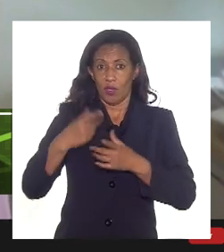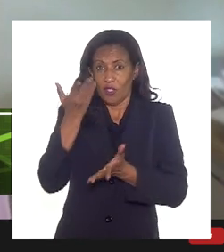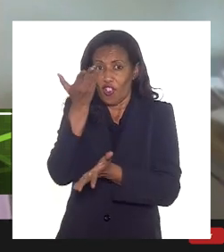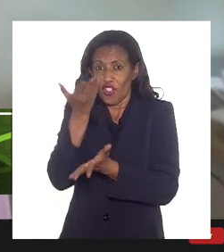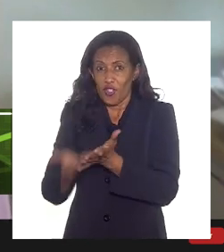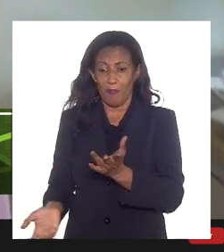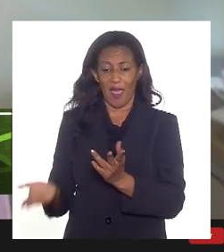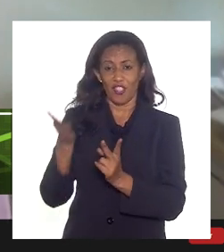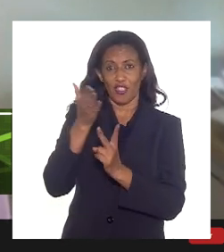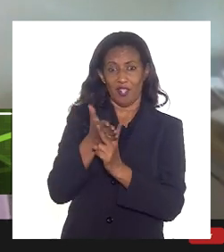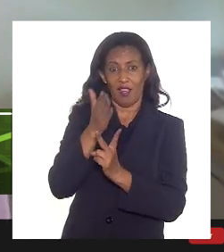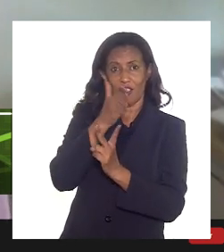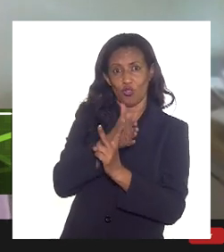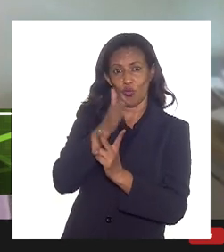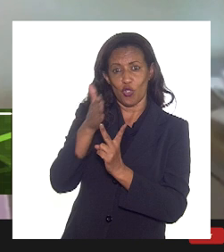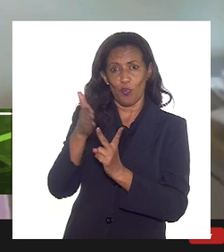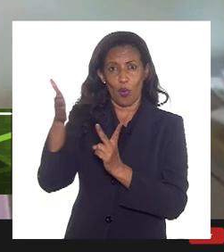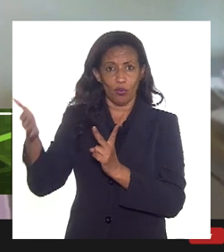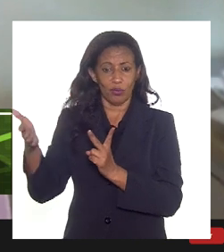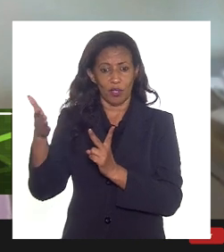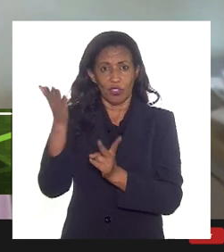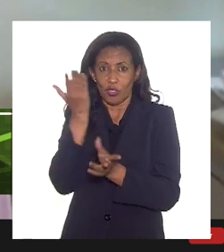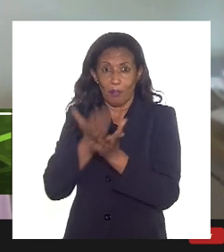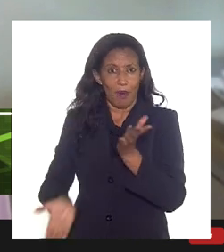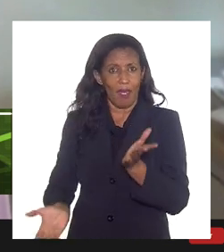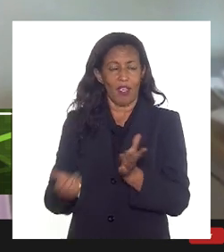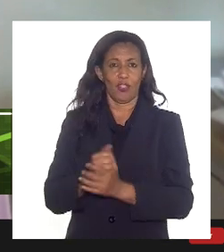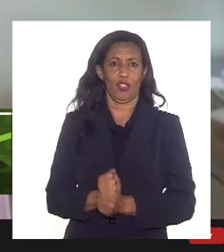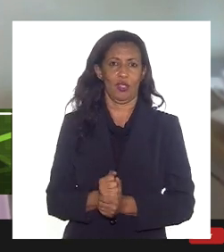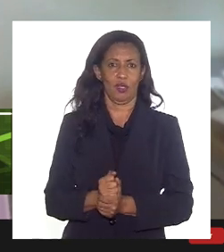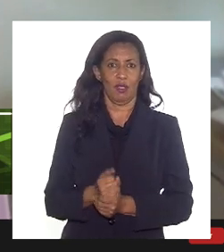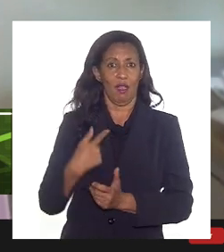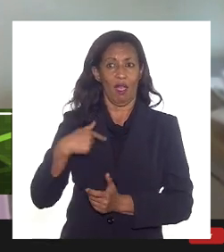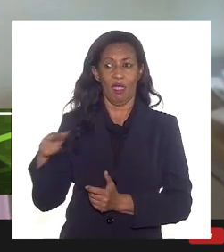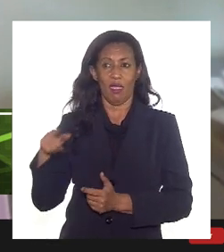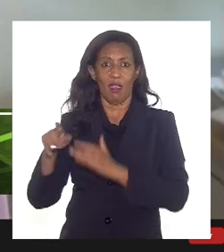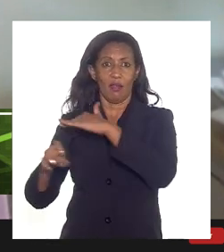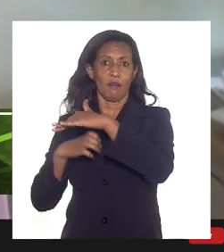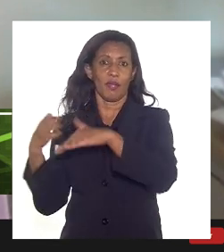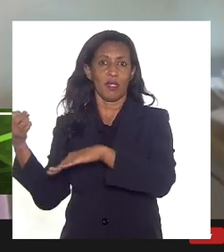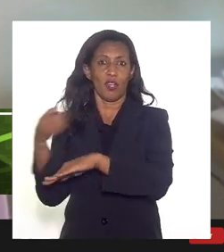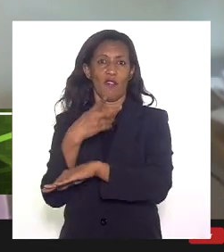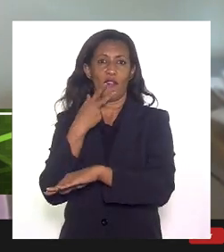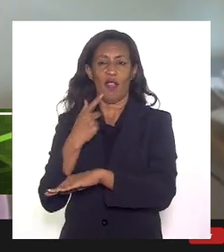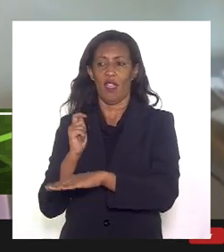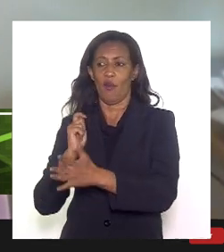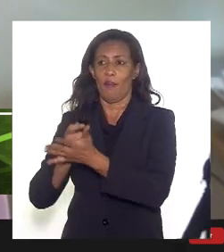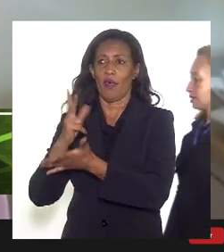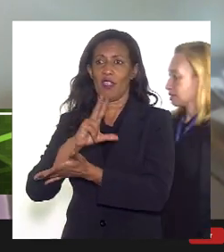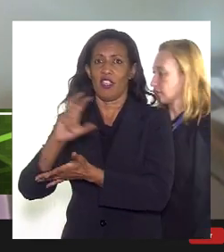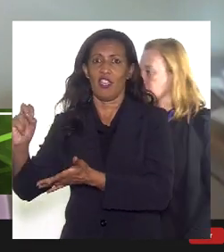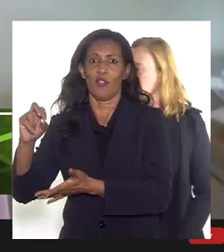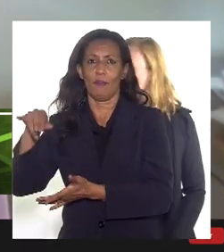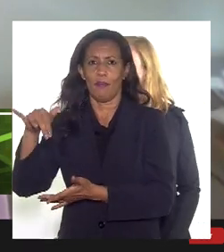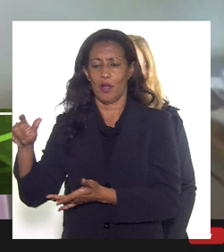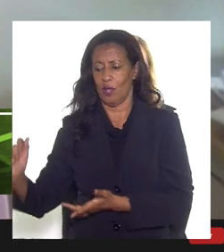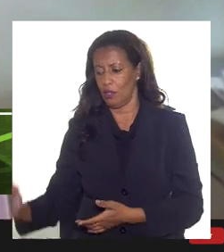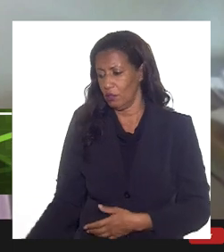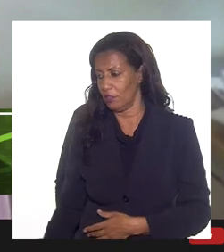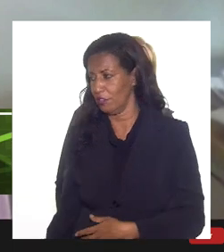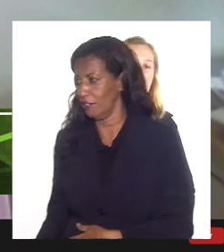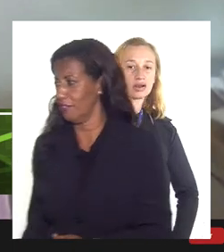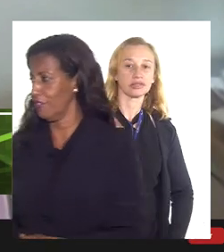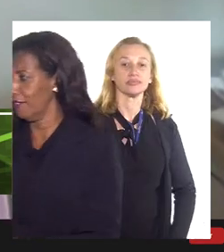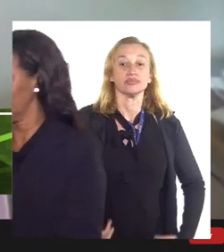nas duas pontas deu para entender o que estou falando aí o adquirinte vai dizer bom se eu gastei 500 milhões comprando a Petrobras